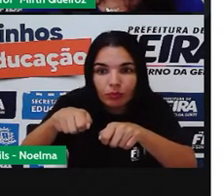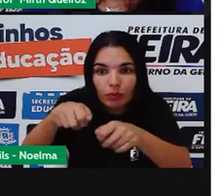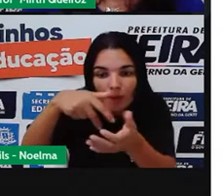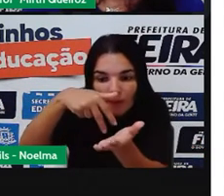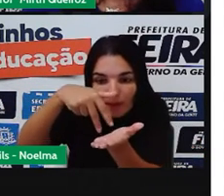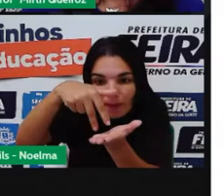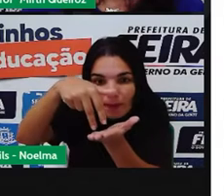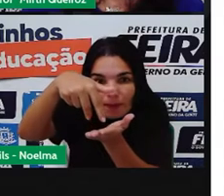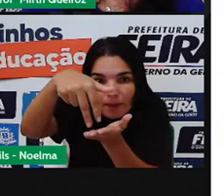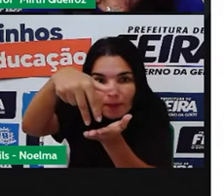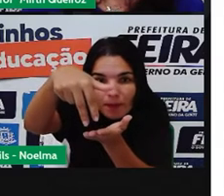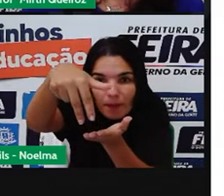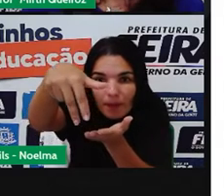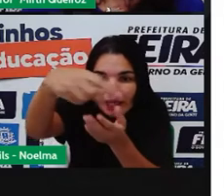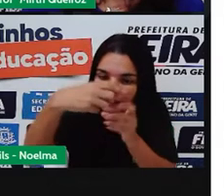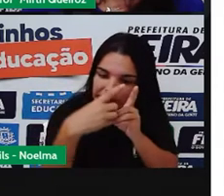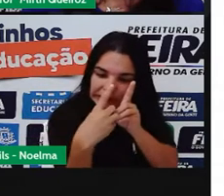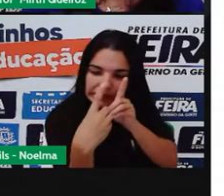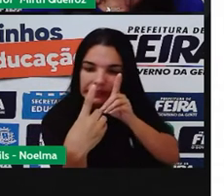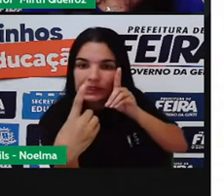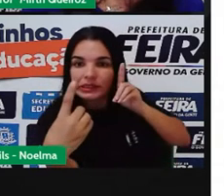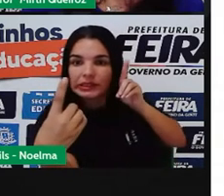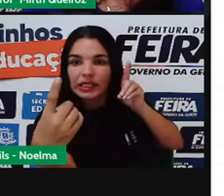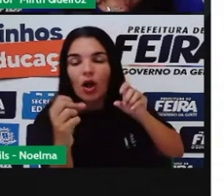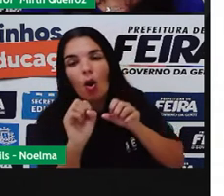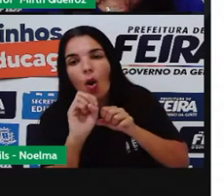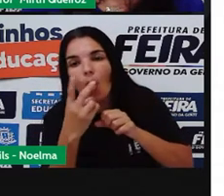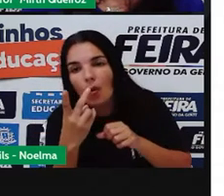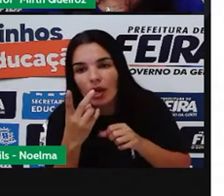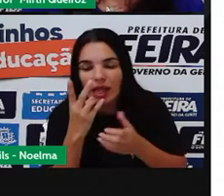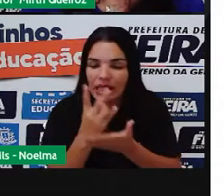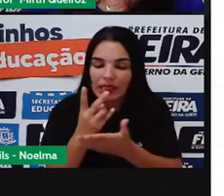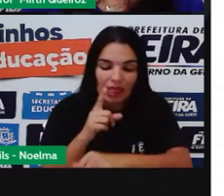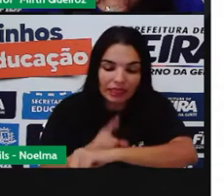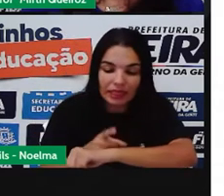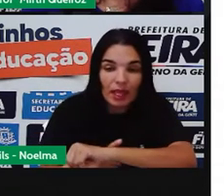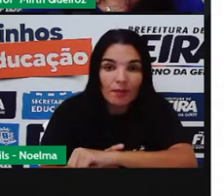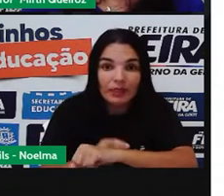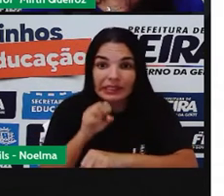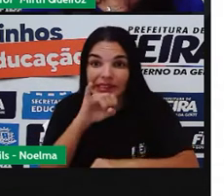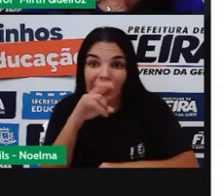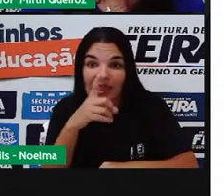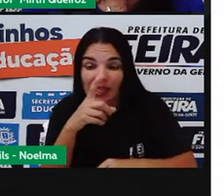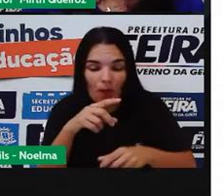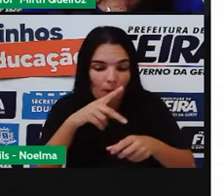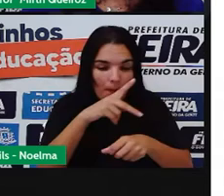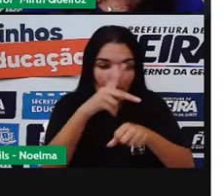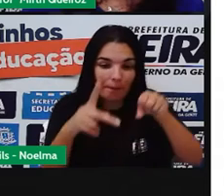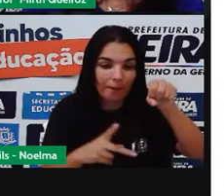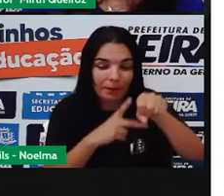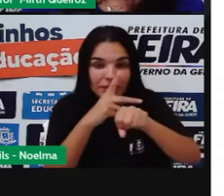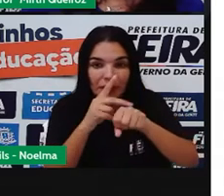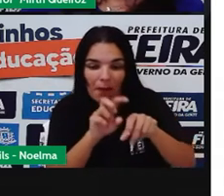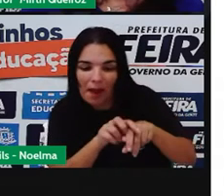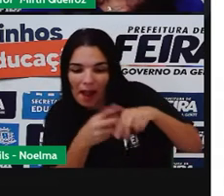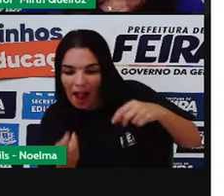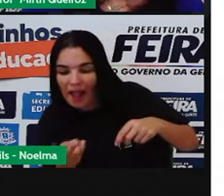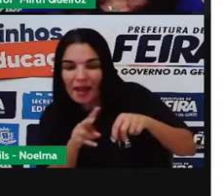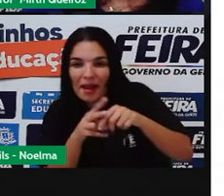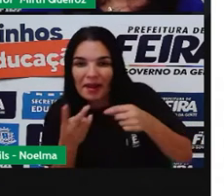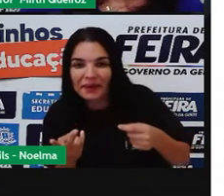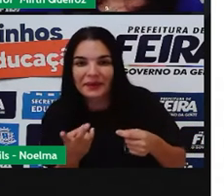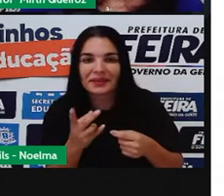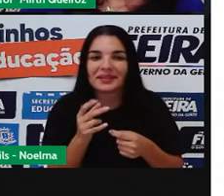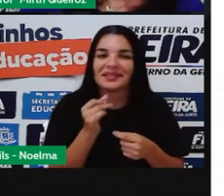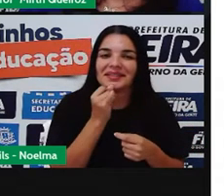maior distância ou por mais tempo sem derrubar o seu pneu ou bambolê, que geralmente esses bambolês